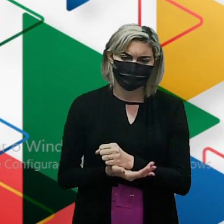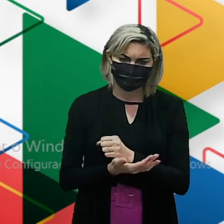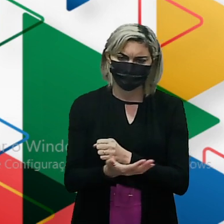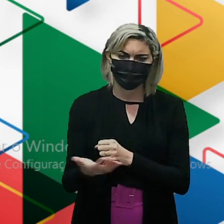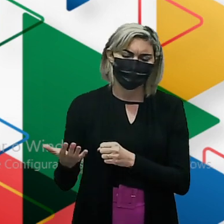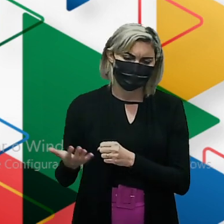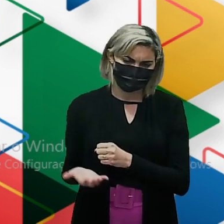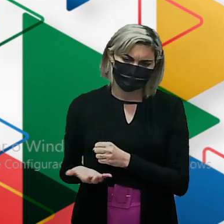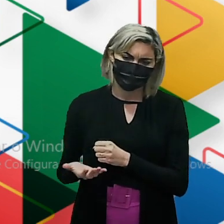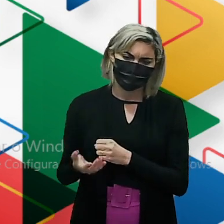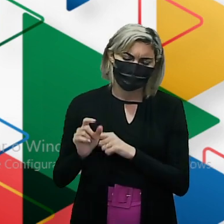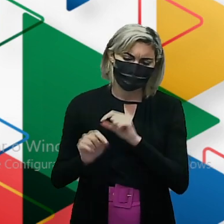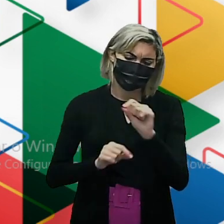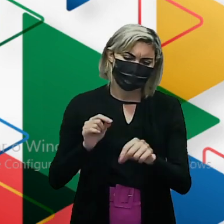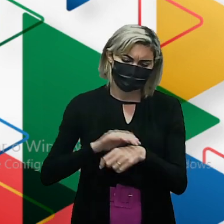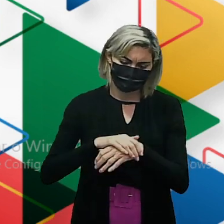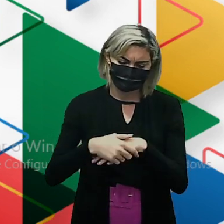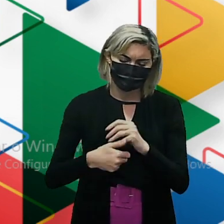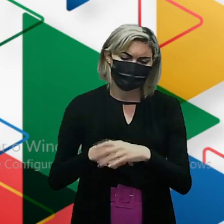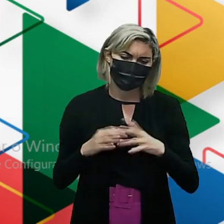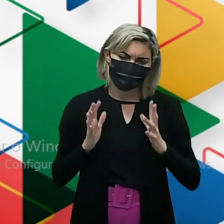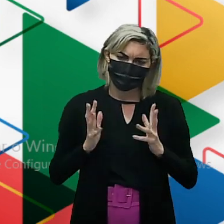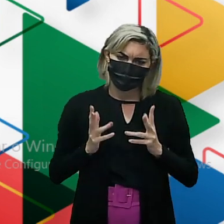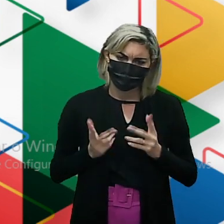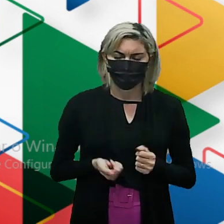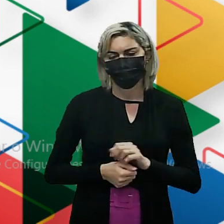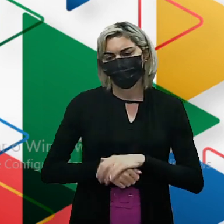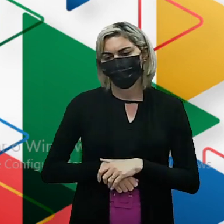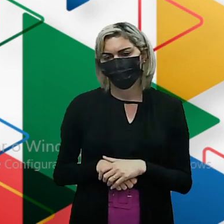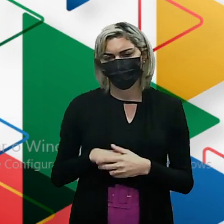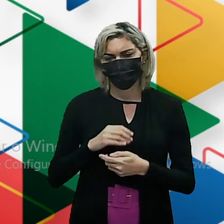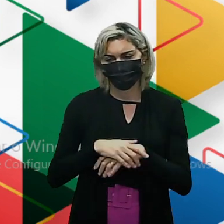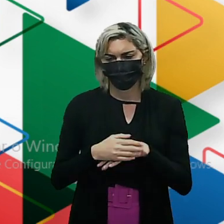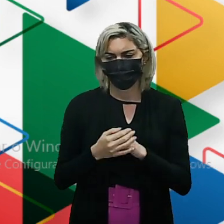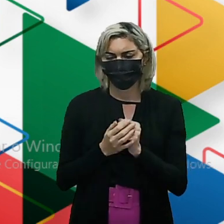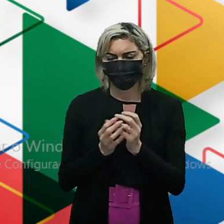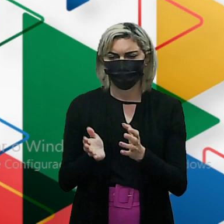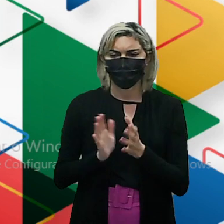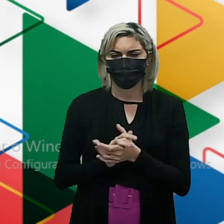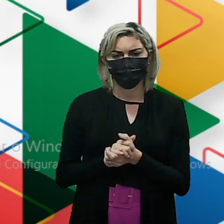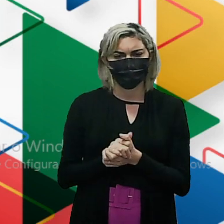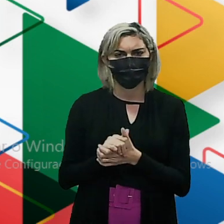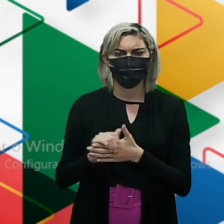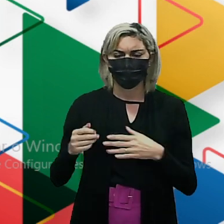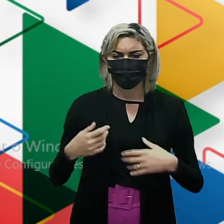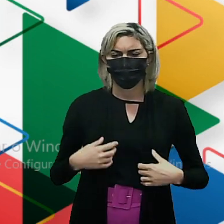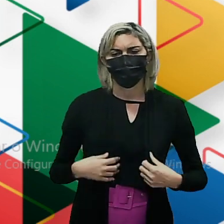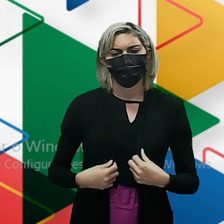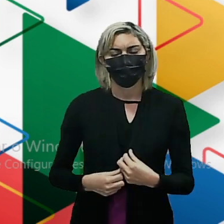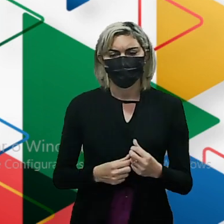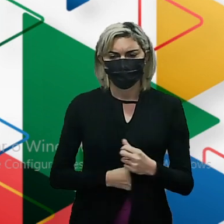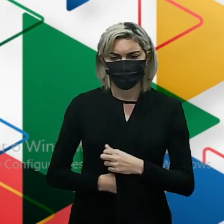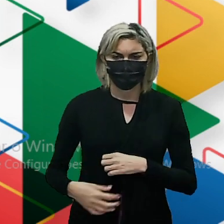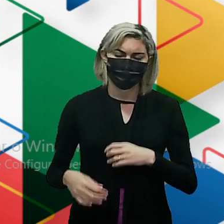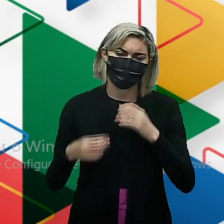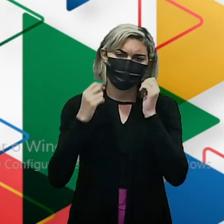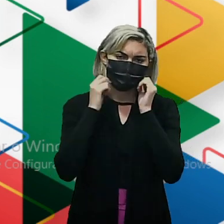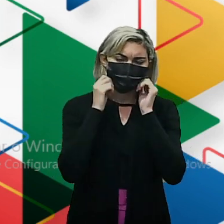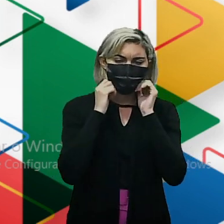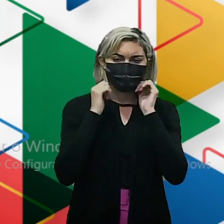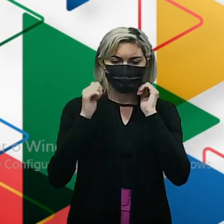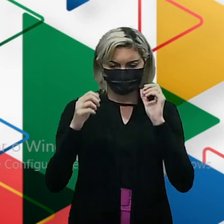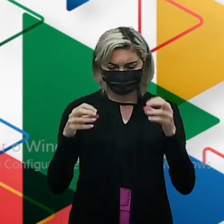Estrelizar a mão Com o que? Com álcool Lava Com água Sabão Mas também coloca Um álcool Tá bom? E por meio do